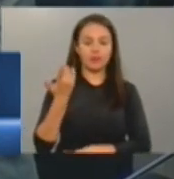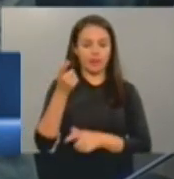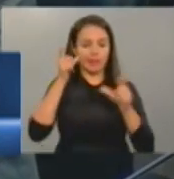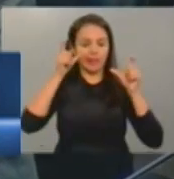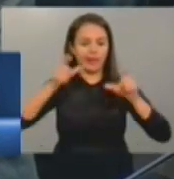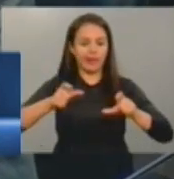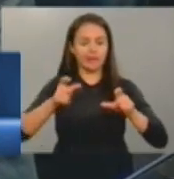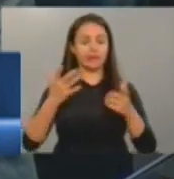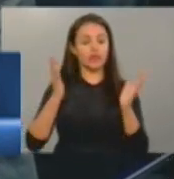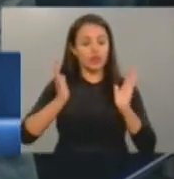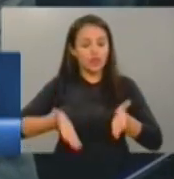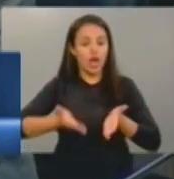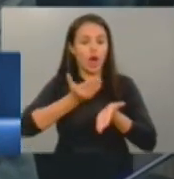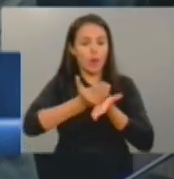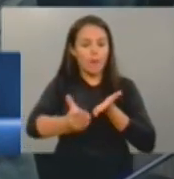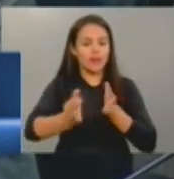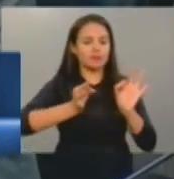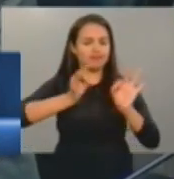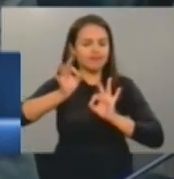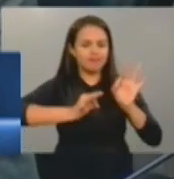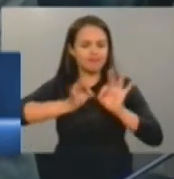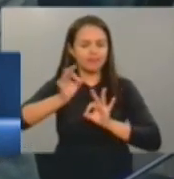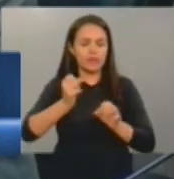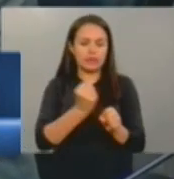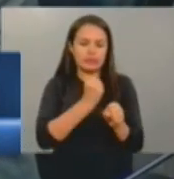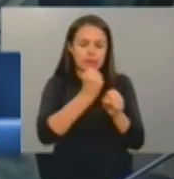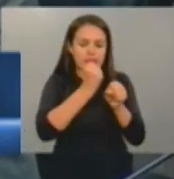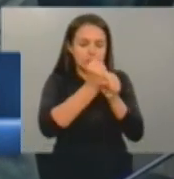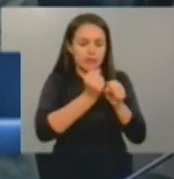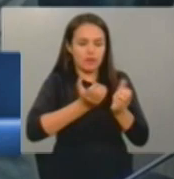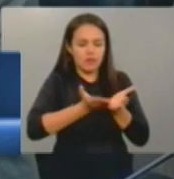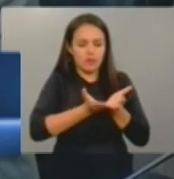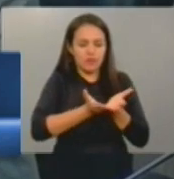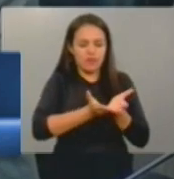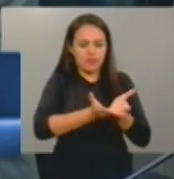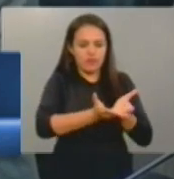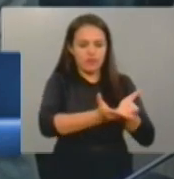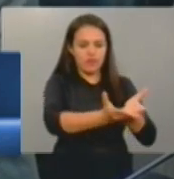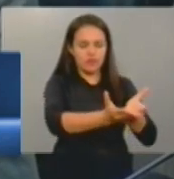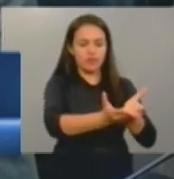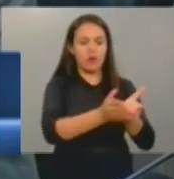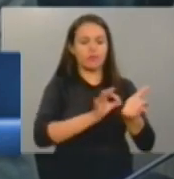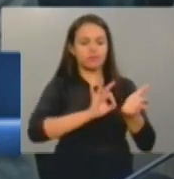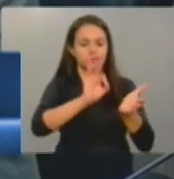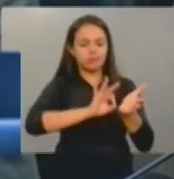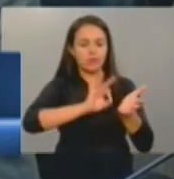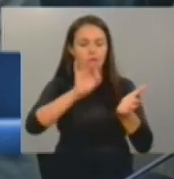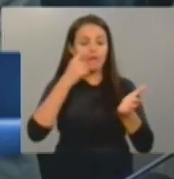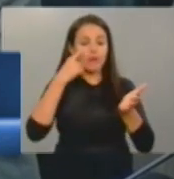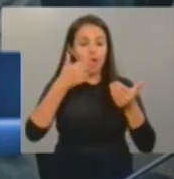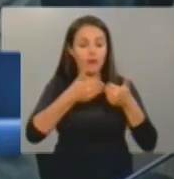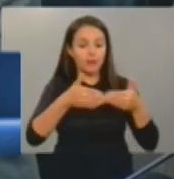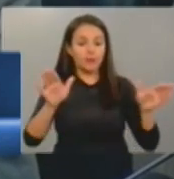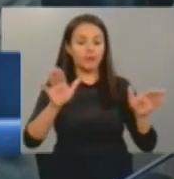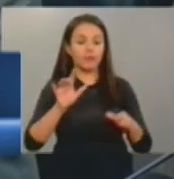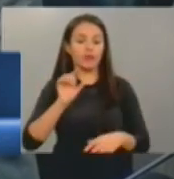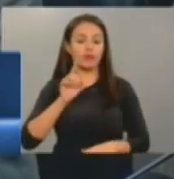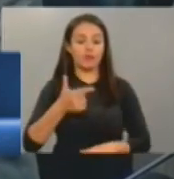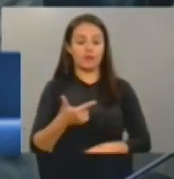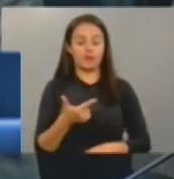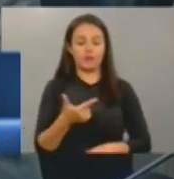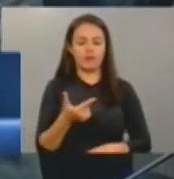funcionando já. A segunda elevatória, previsão para funcionar, ser inaugurada em torno do dia 20 de dezembro,